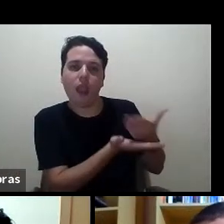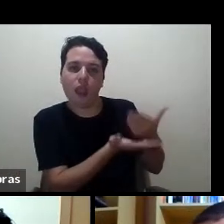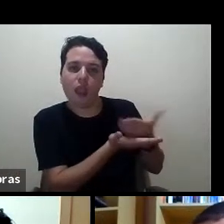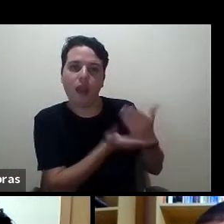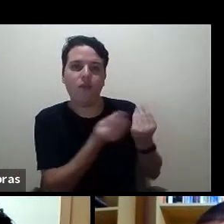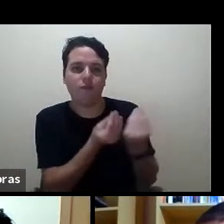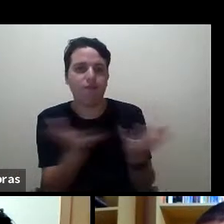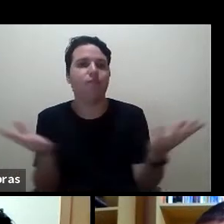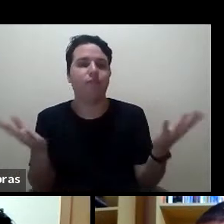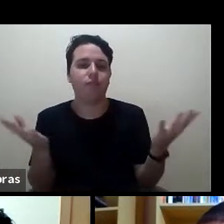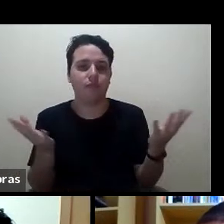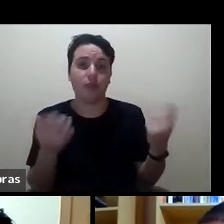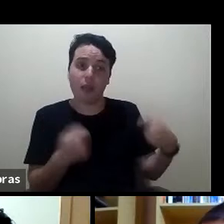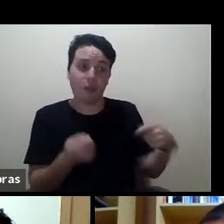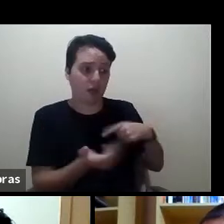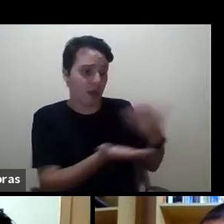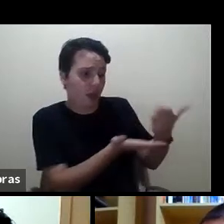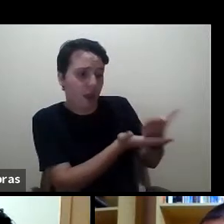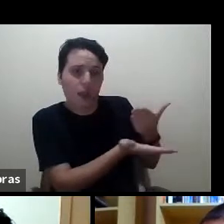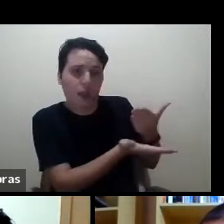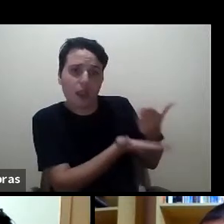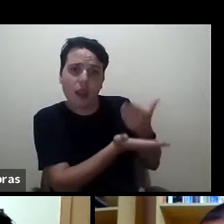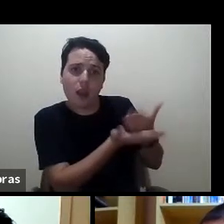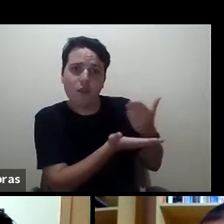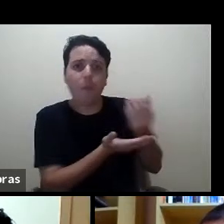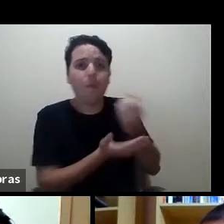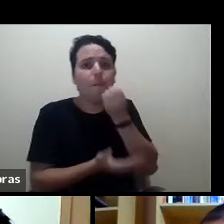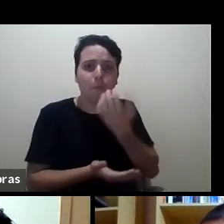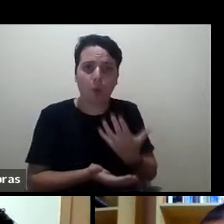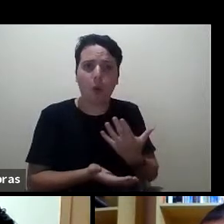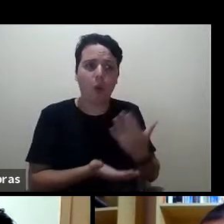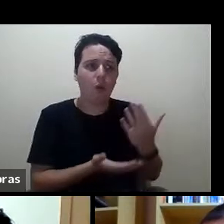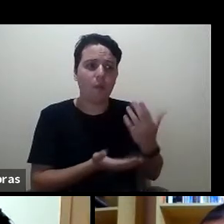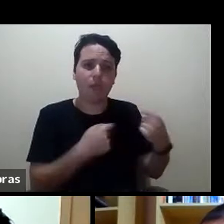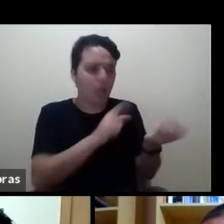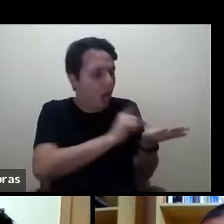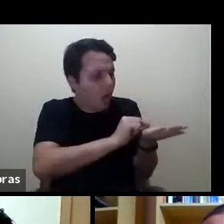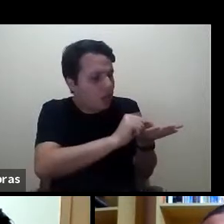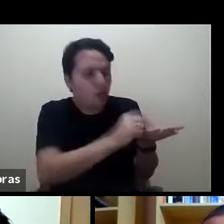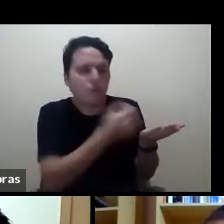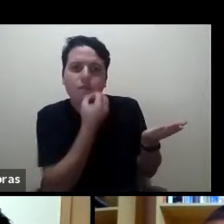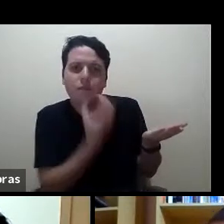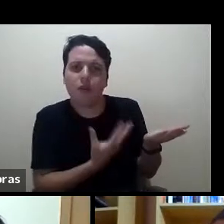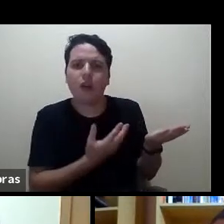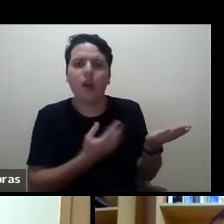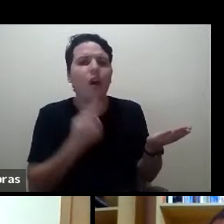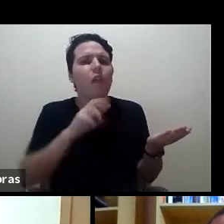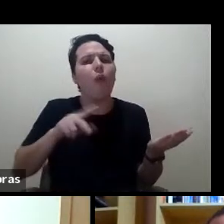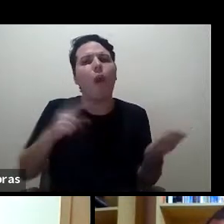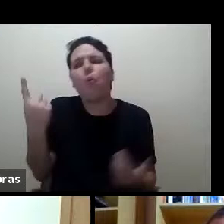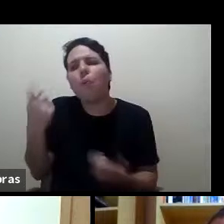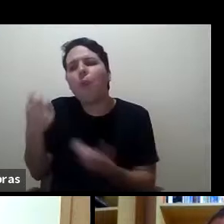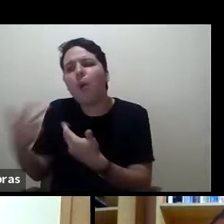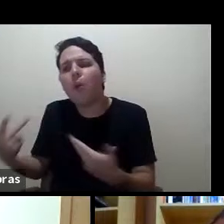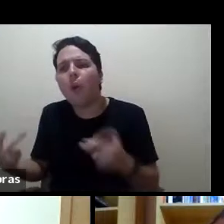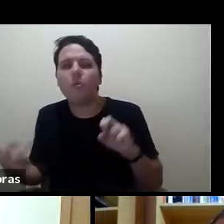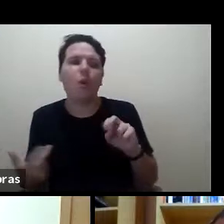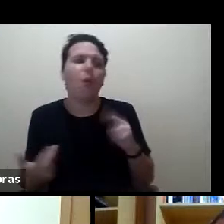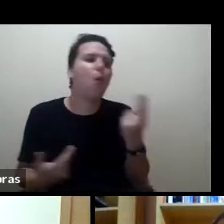Têm que ter bons livros e têm que ter bons artigos. Não é uma coisa ou a outra. Têm que ter as duas coisas.